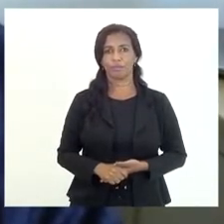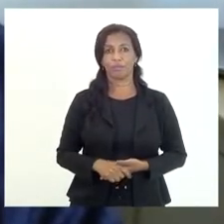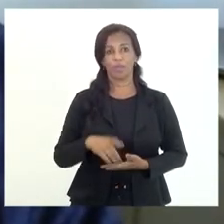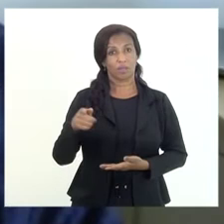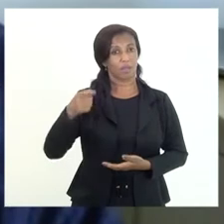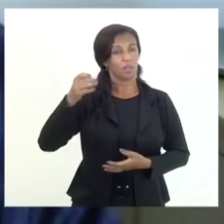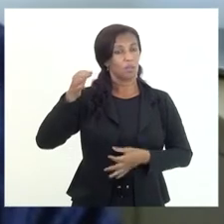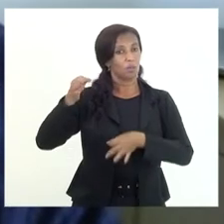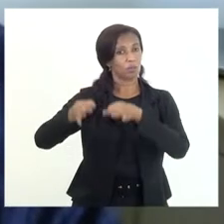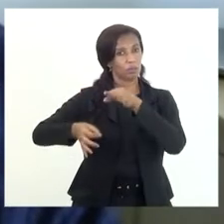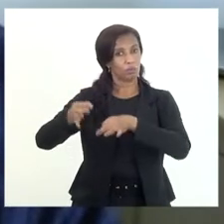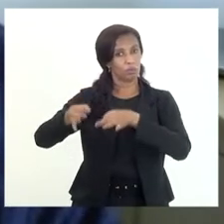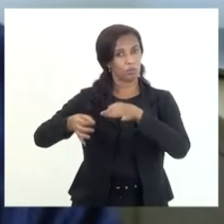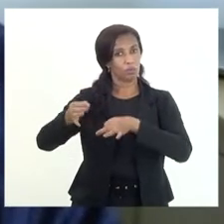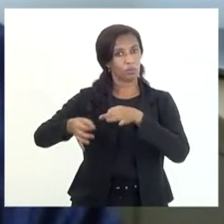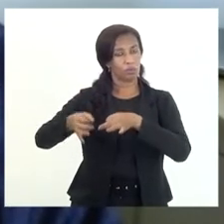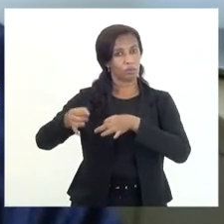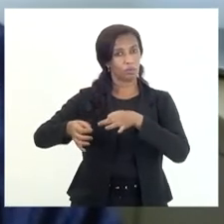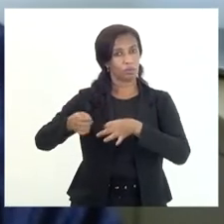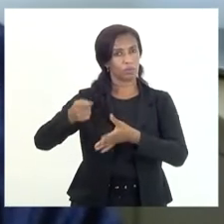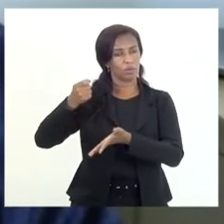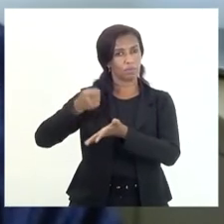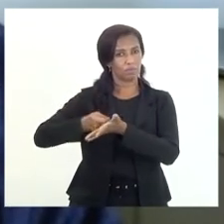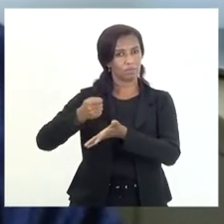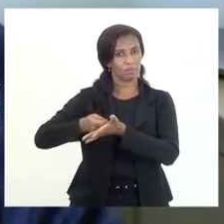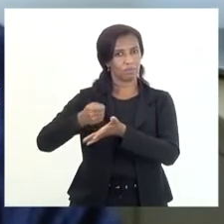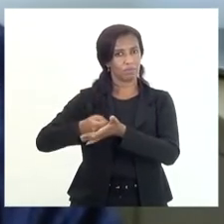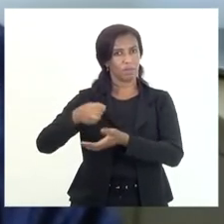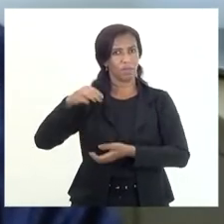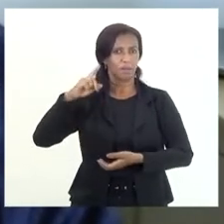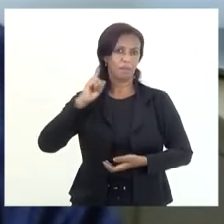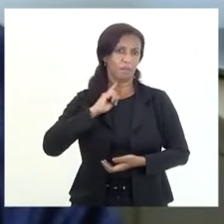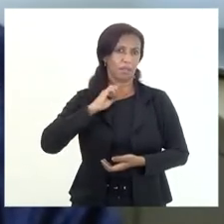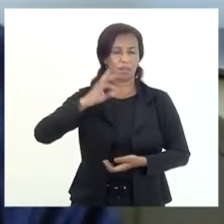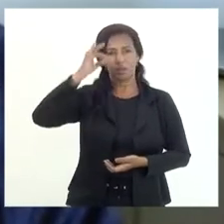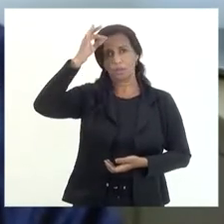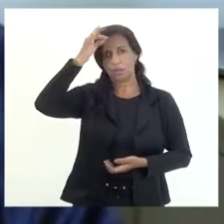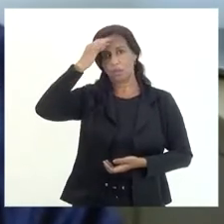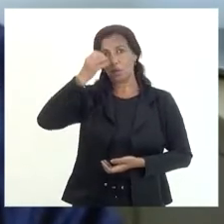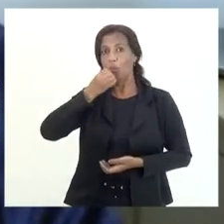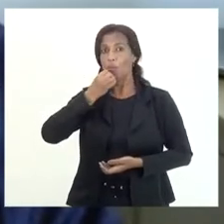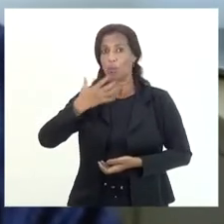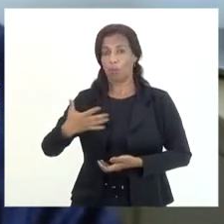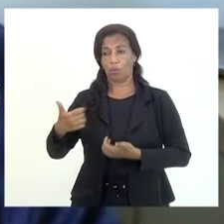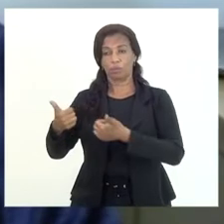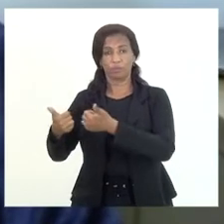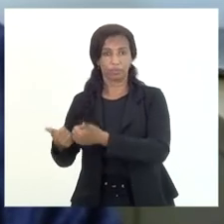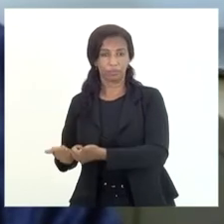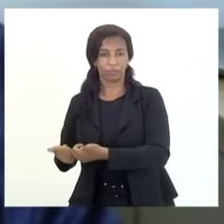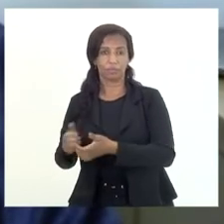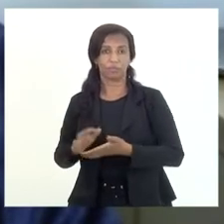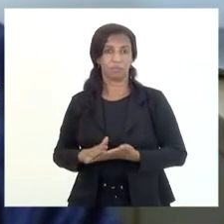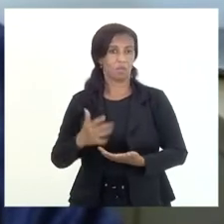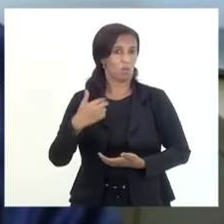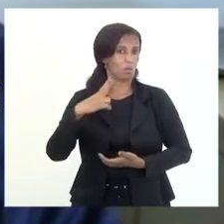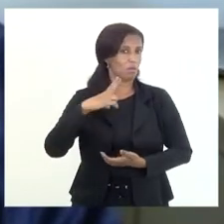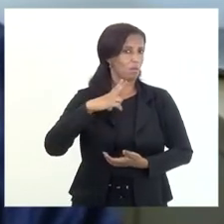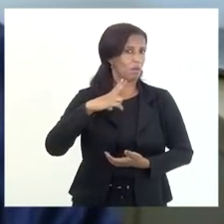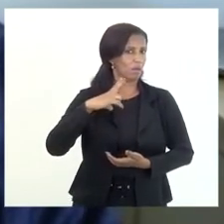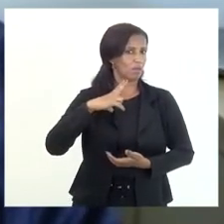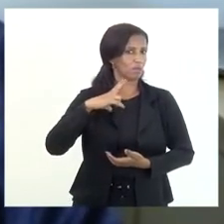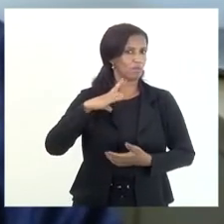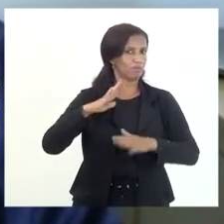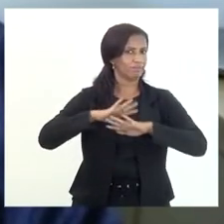tribunal em admitir o critério de Minas Gerais e Espírito Santo como um bom critério que eu acho particularmente